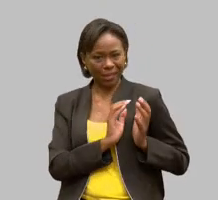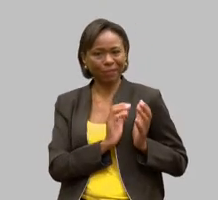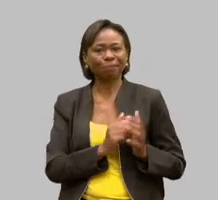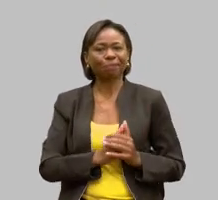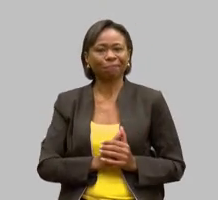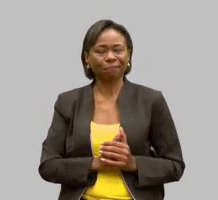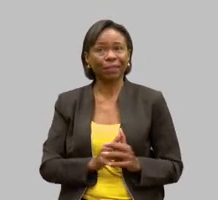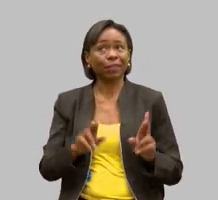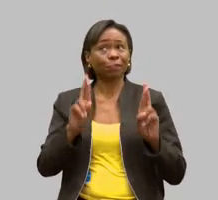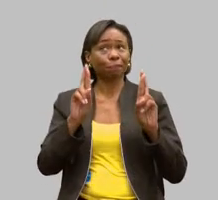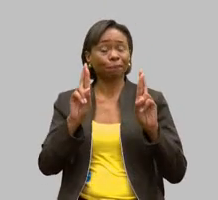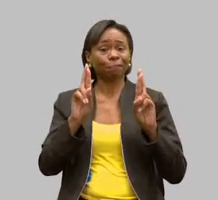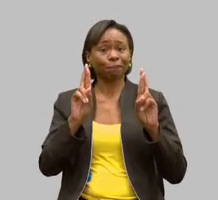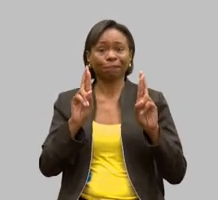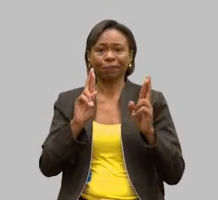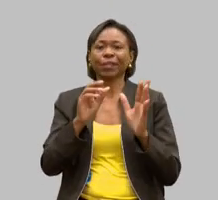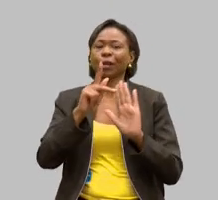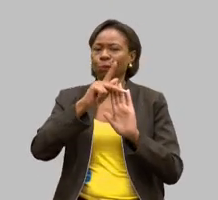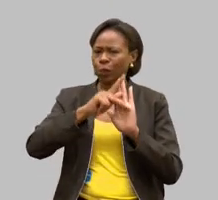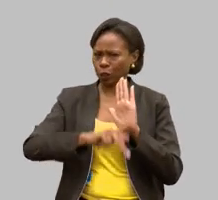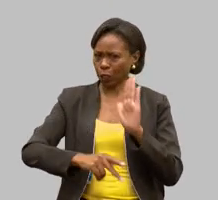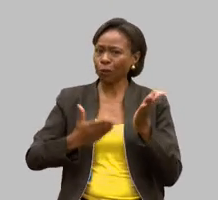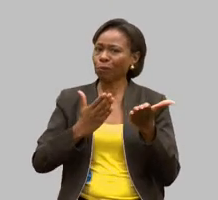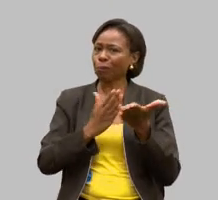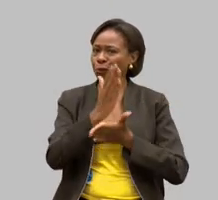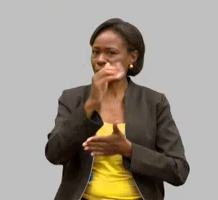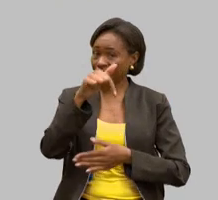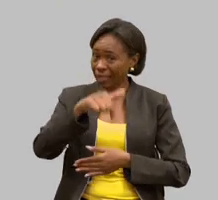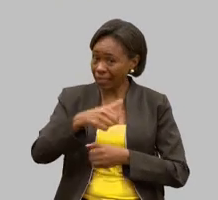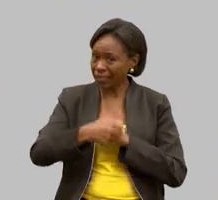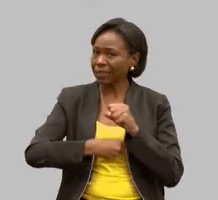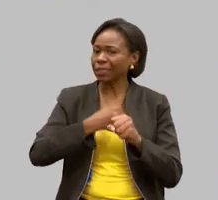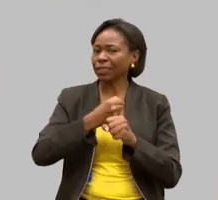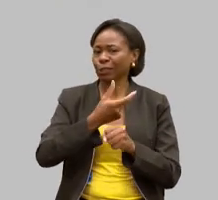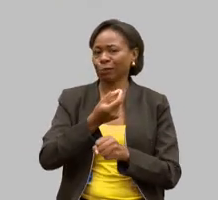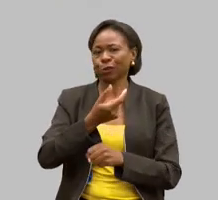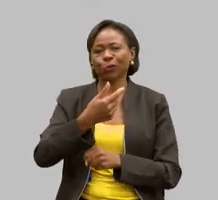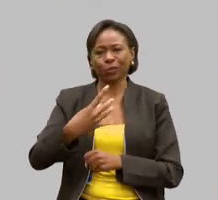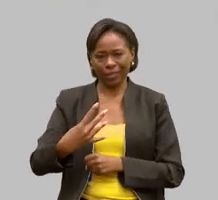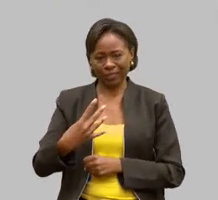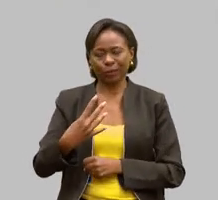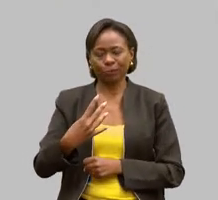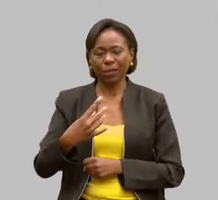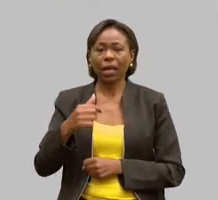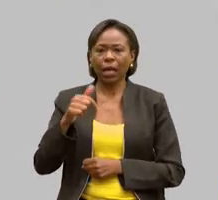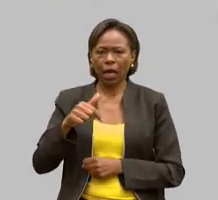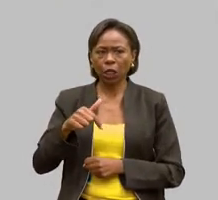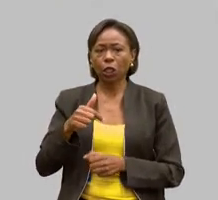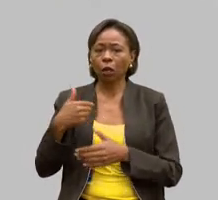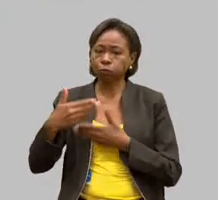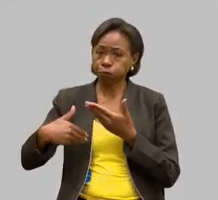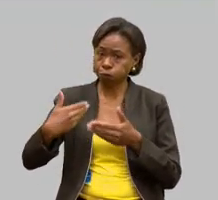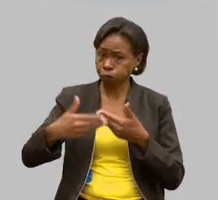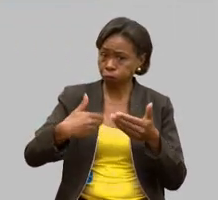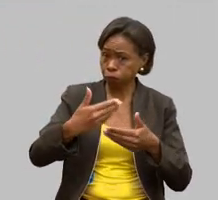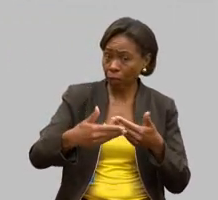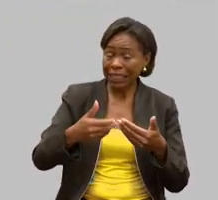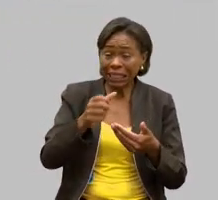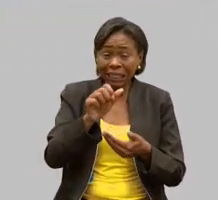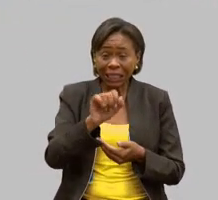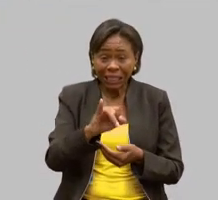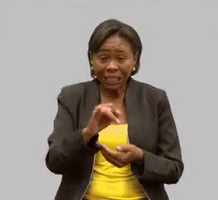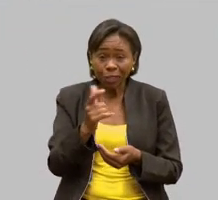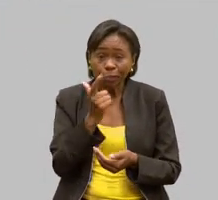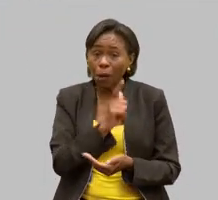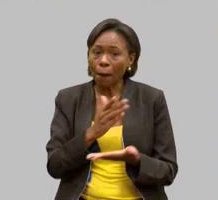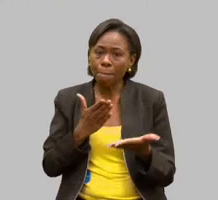vai ser aprovado dentro desse ano, ele está tramitando na Casa, e, se aprovado, vai ser um grande benefício para